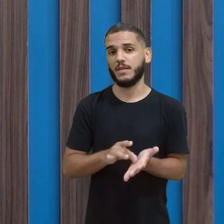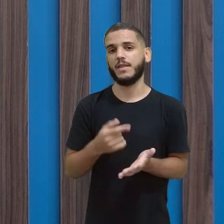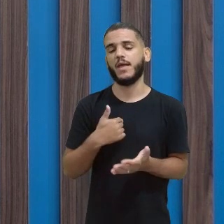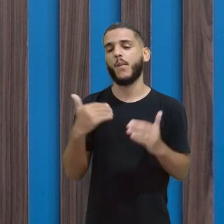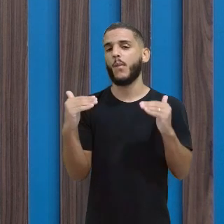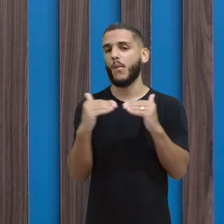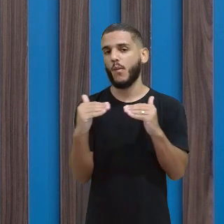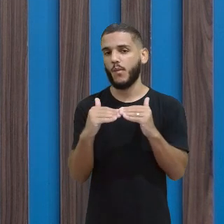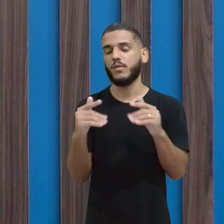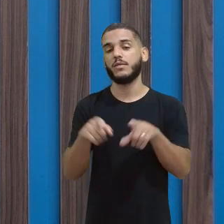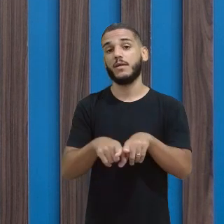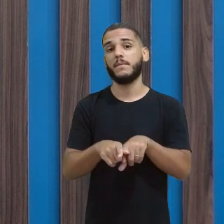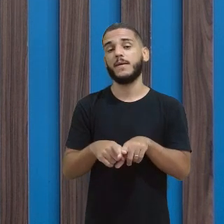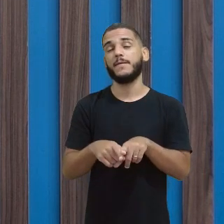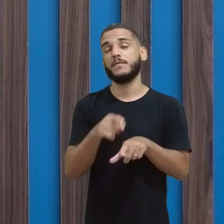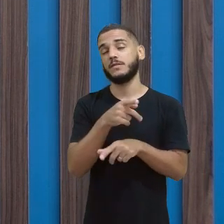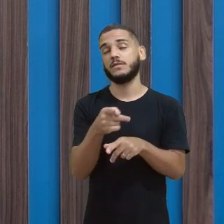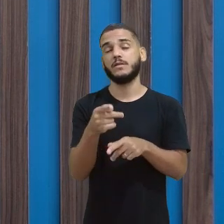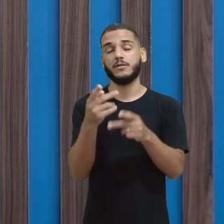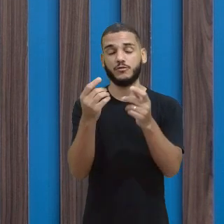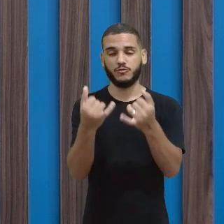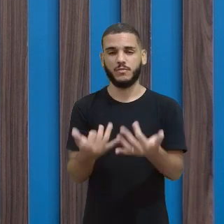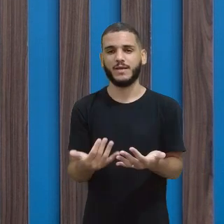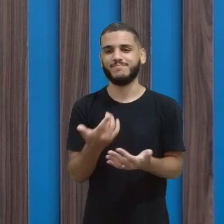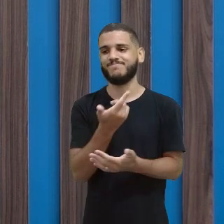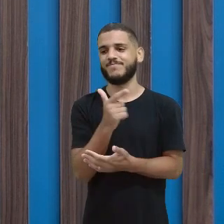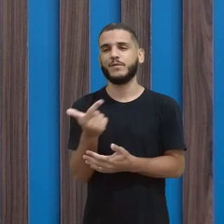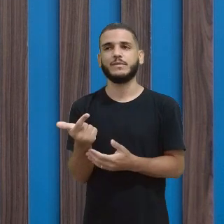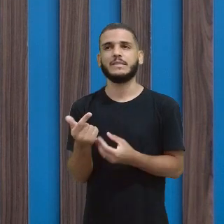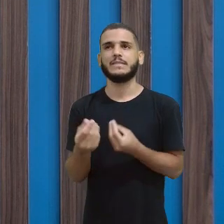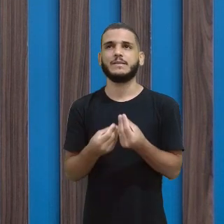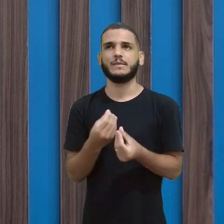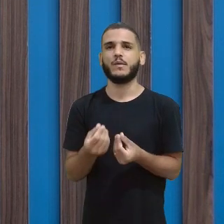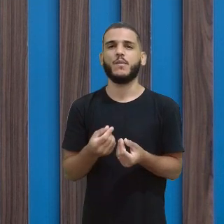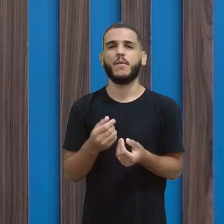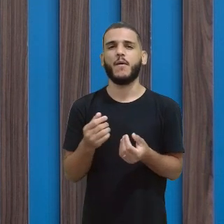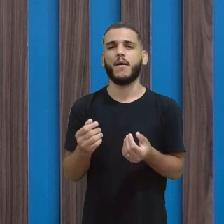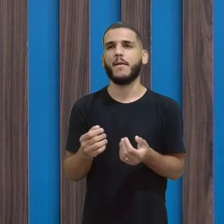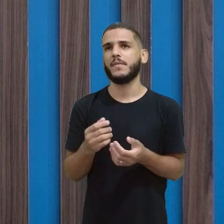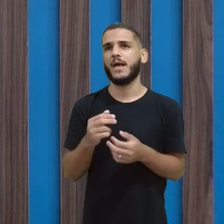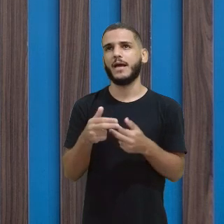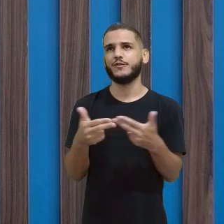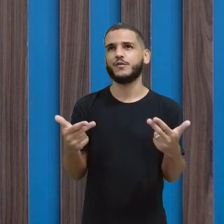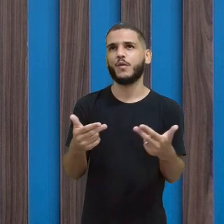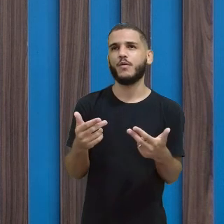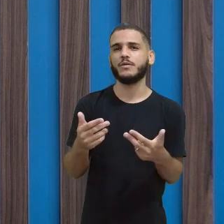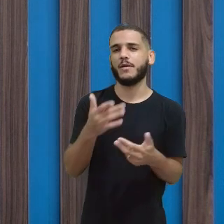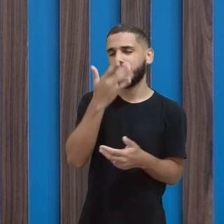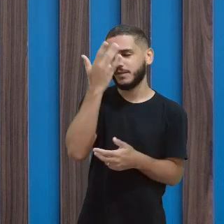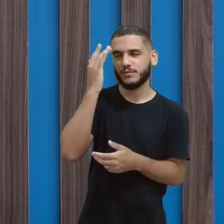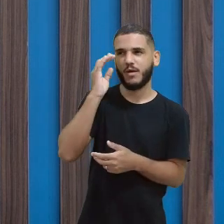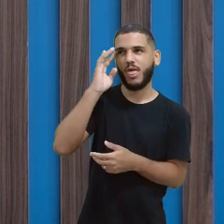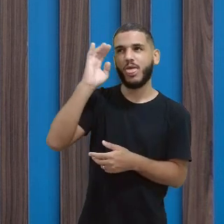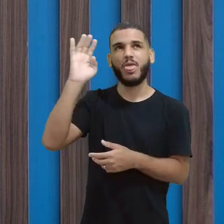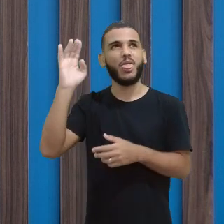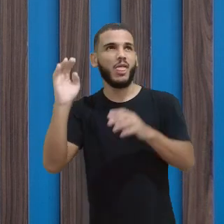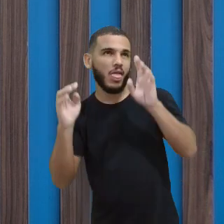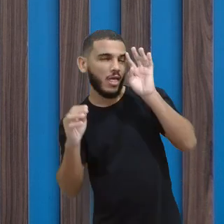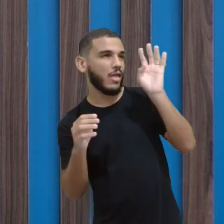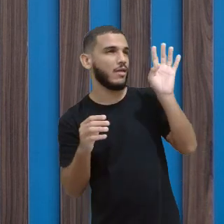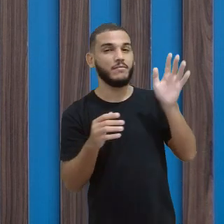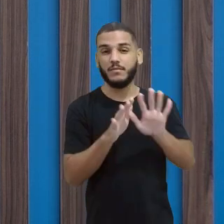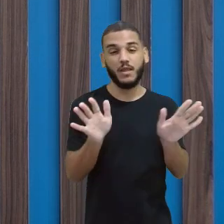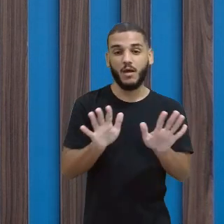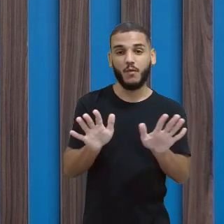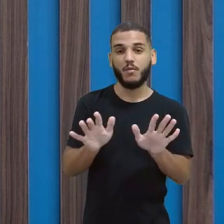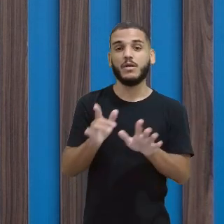concordo com você. Quando você diz que não tinha tanto essa questão da distração, não tinha tantos elementos que nós temos